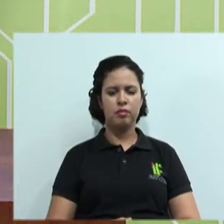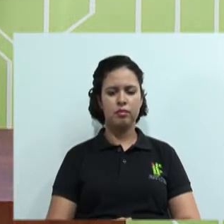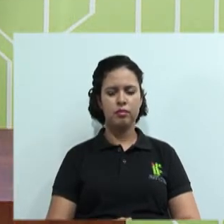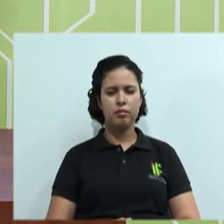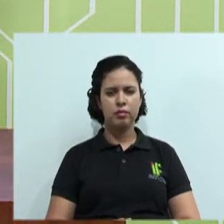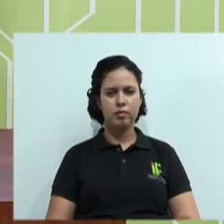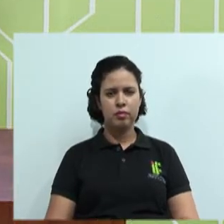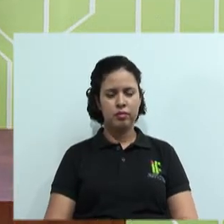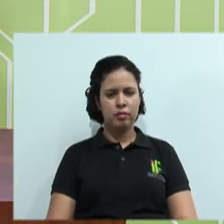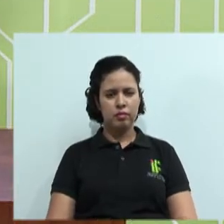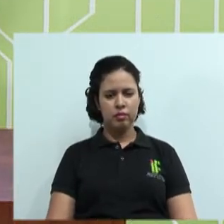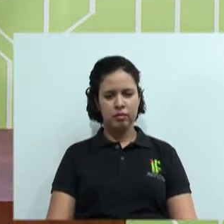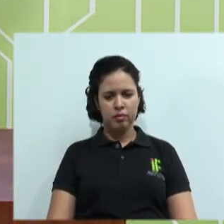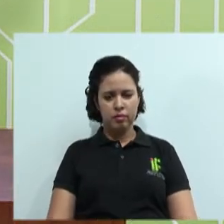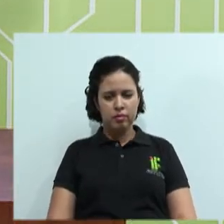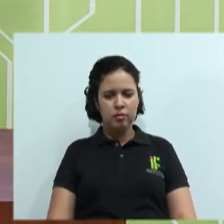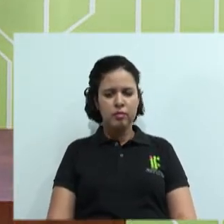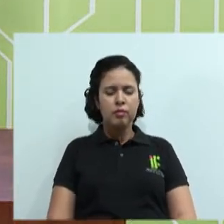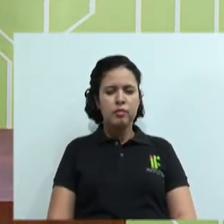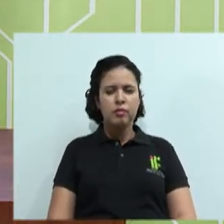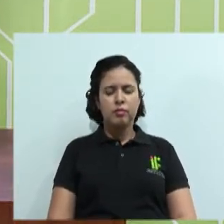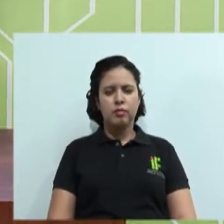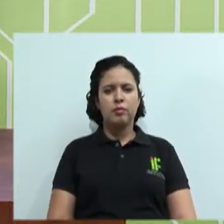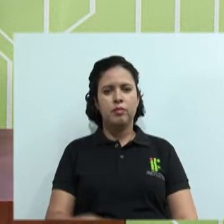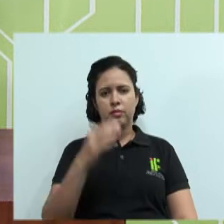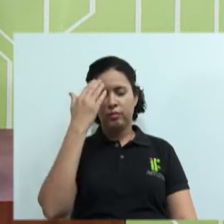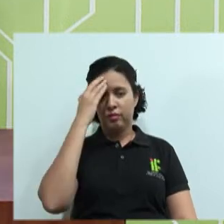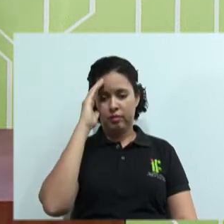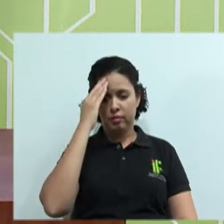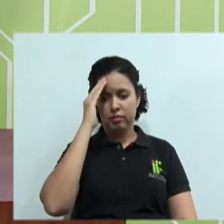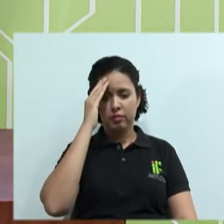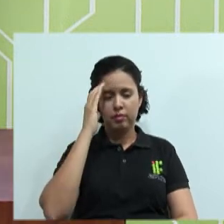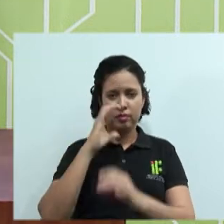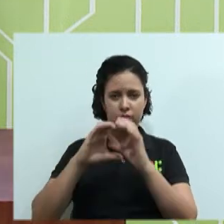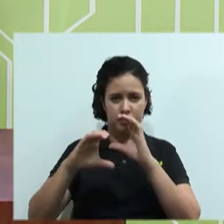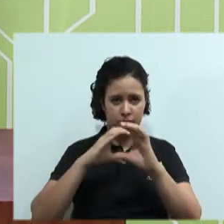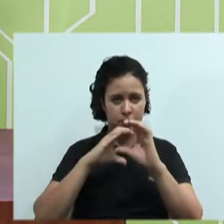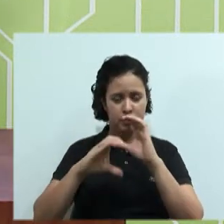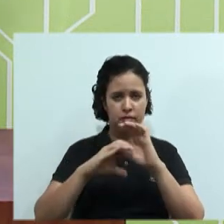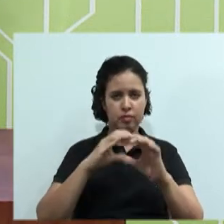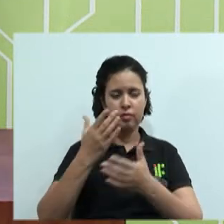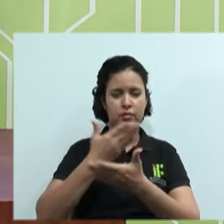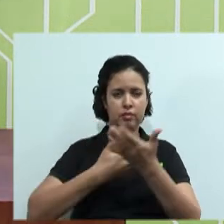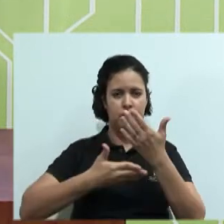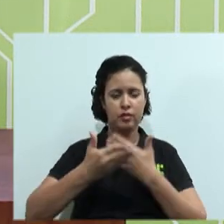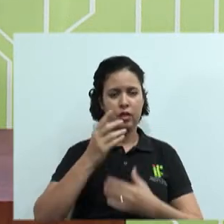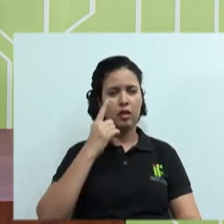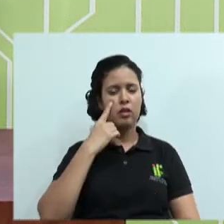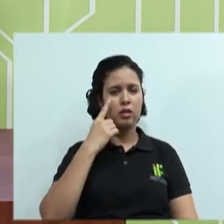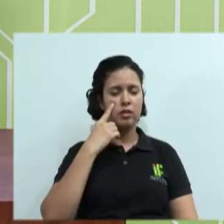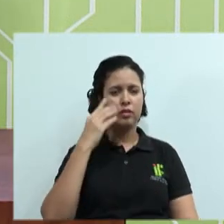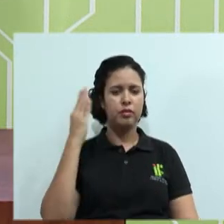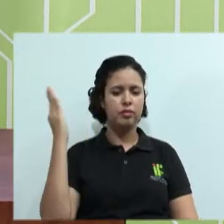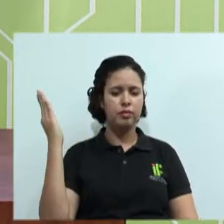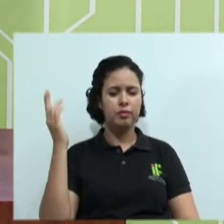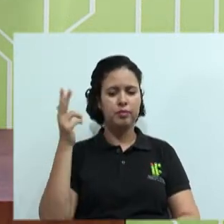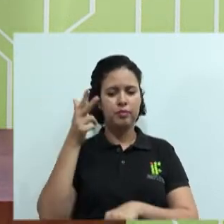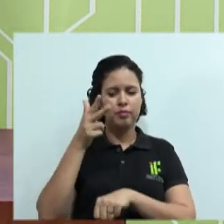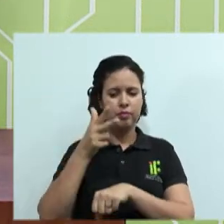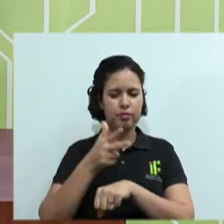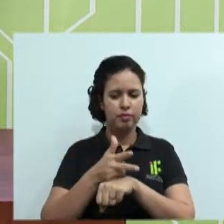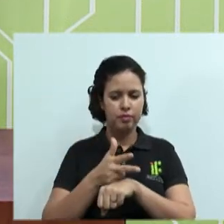entender um pouquinho a importância de nos comunicarmos, de nos relacionarmos. Então, acompanhe com a gente aí um vídeo sobre a